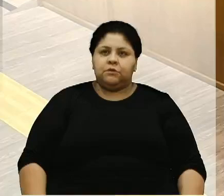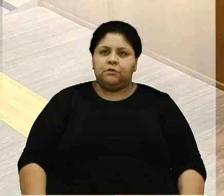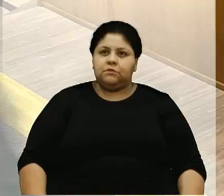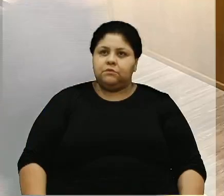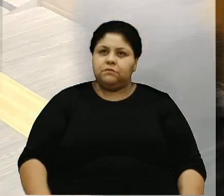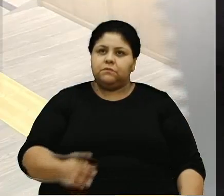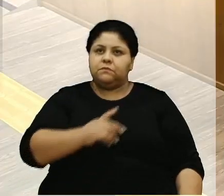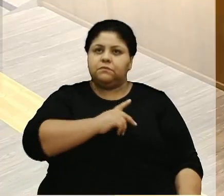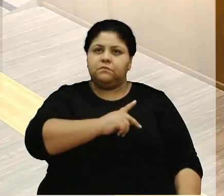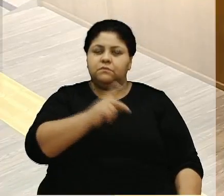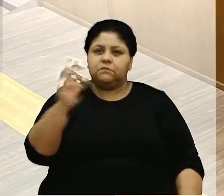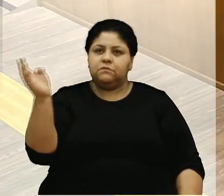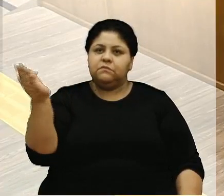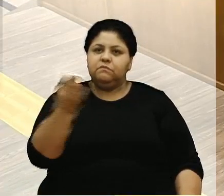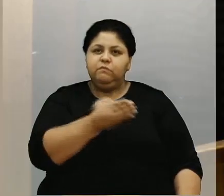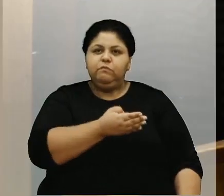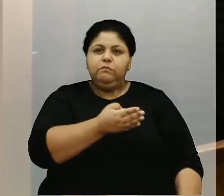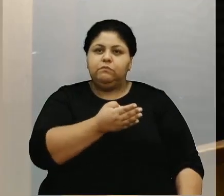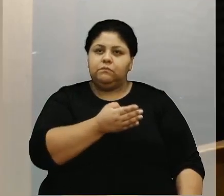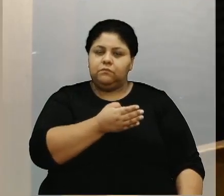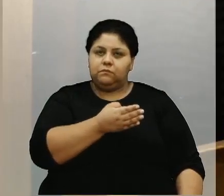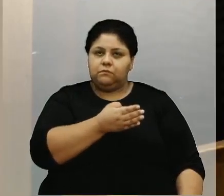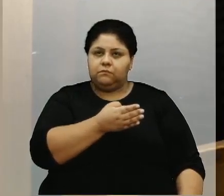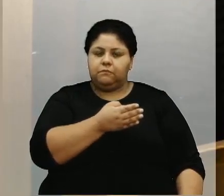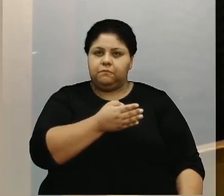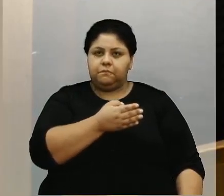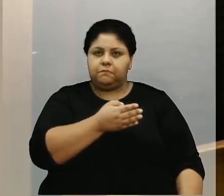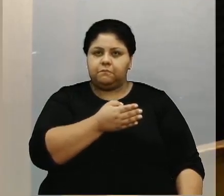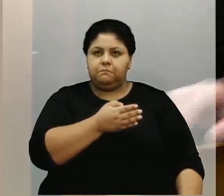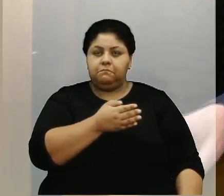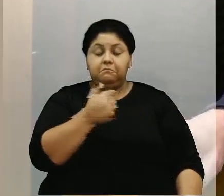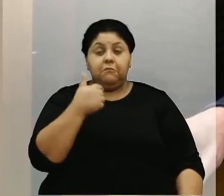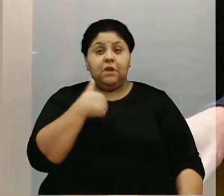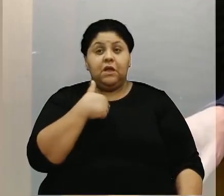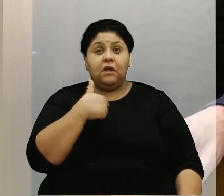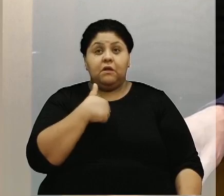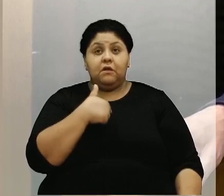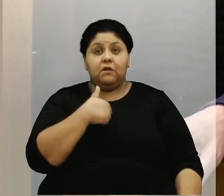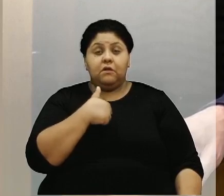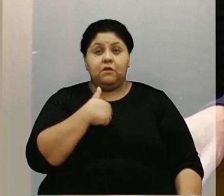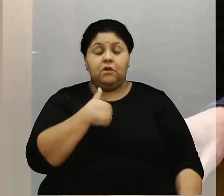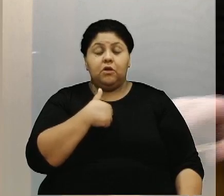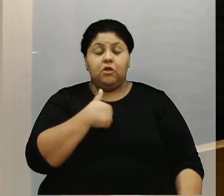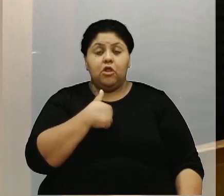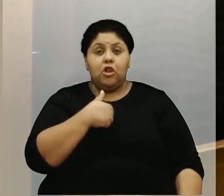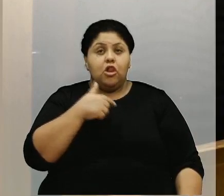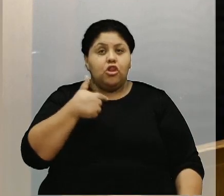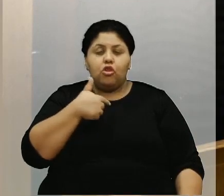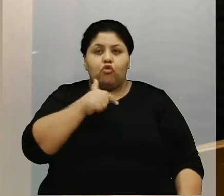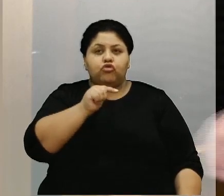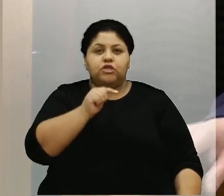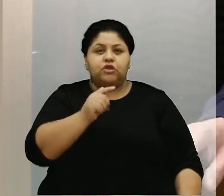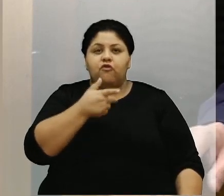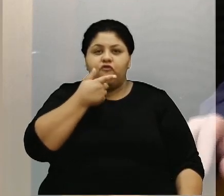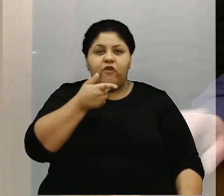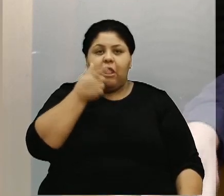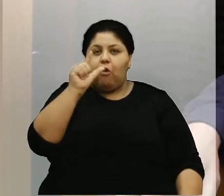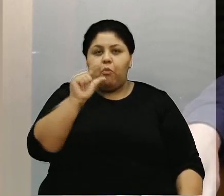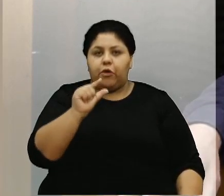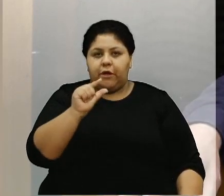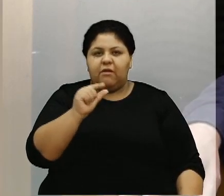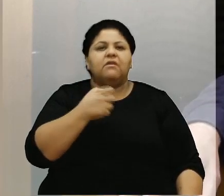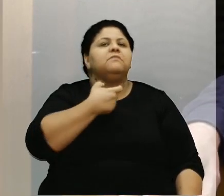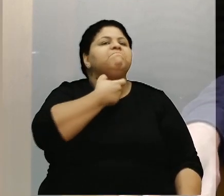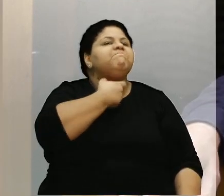Senhora Presidente, caros colegas, ainda estou meio impossibilitado de falar, minha voz vai e volta, está difícil, mas